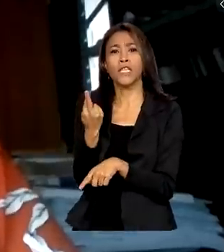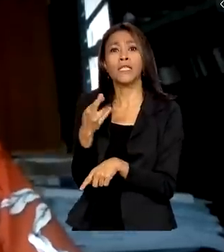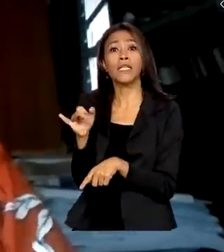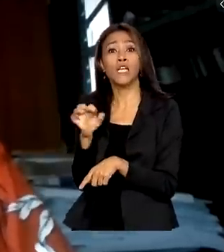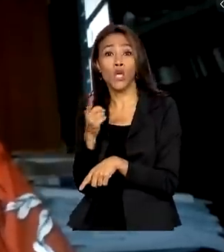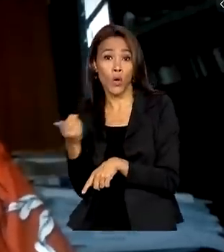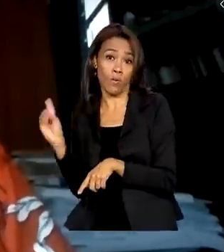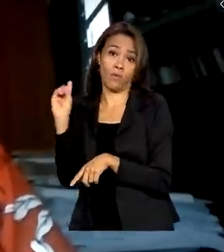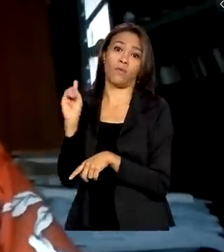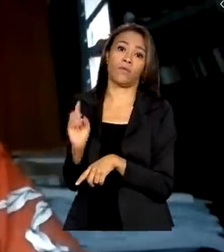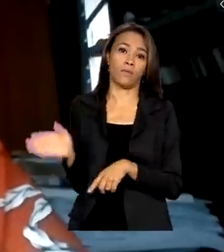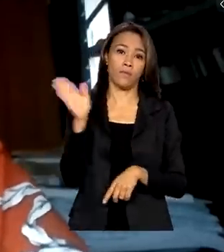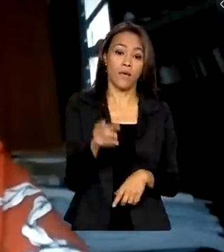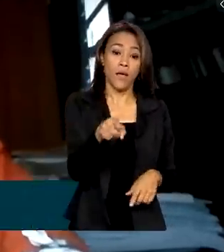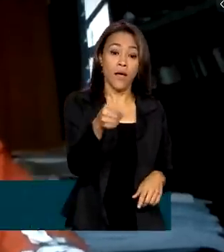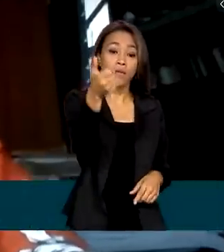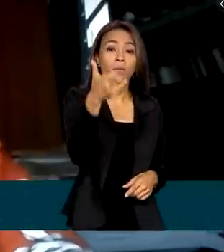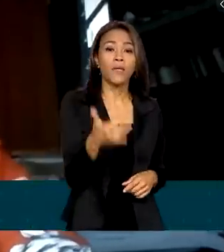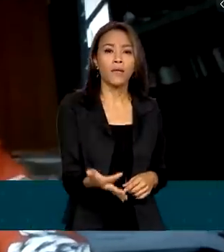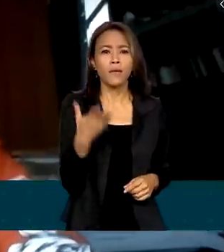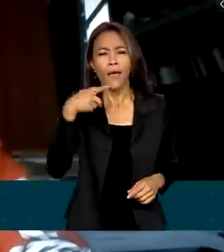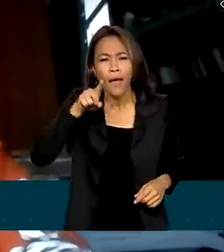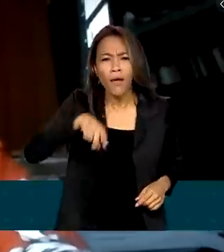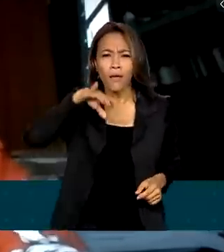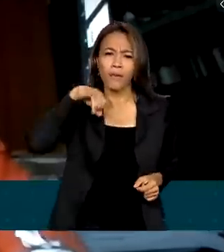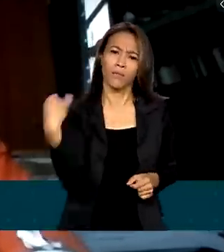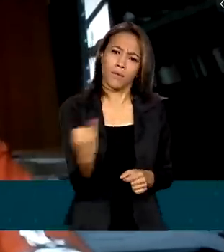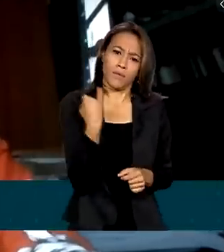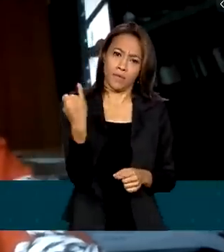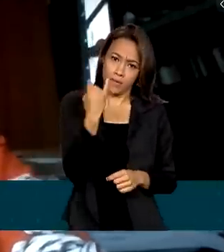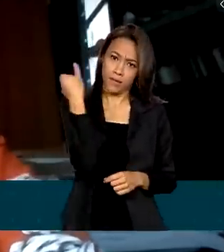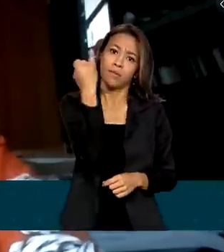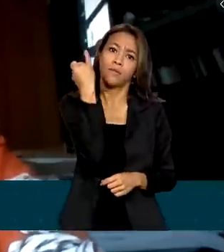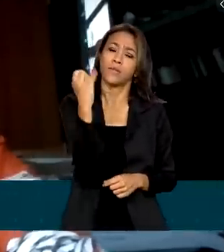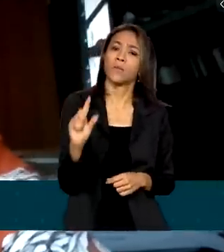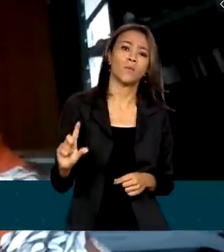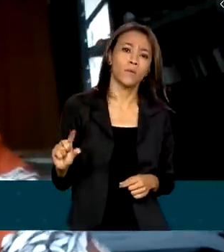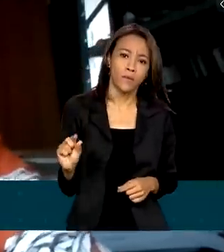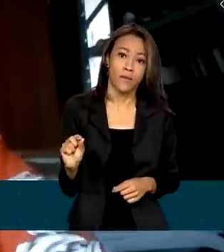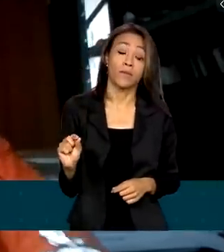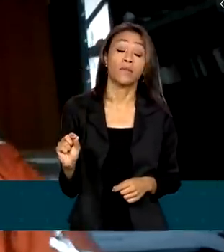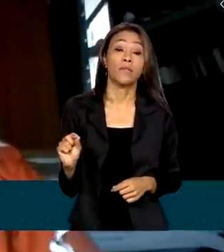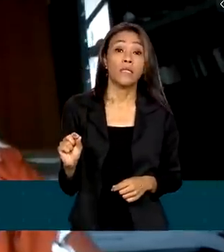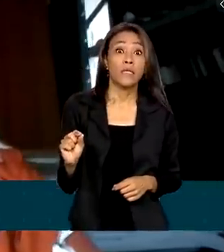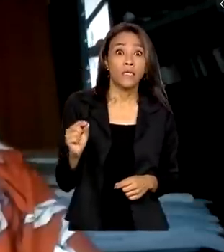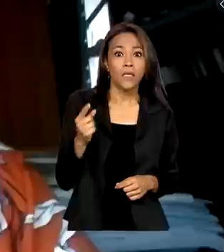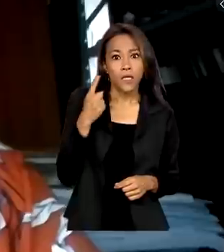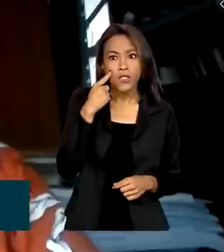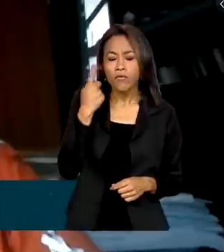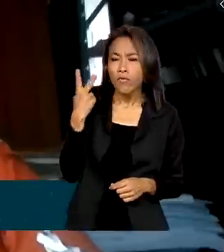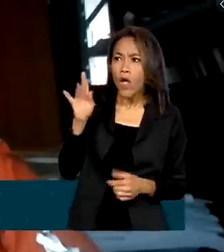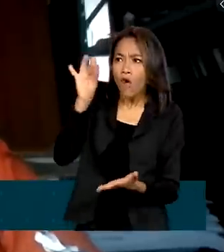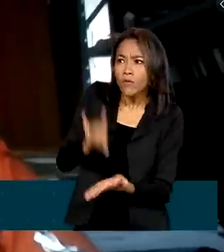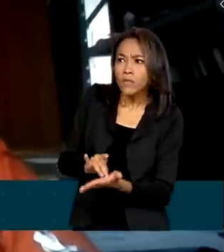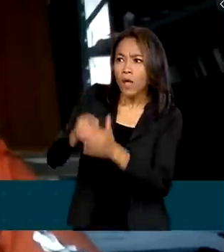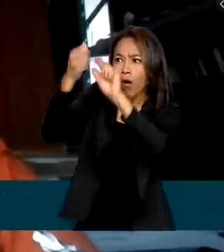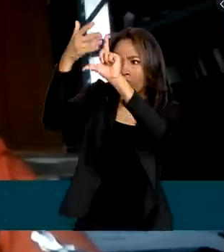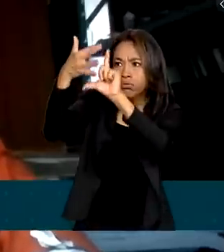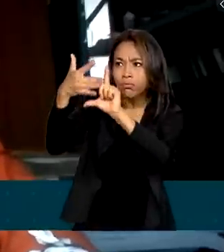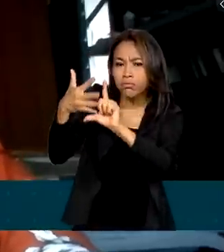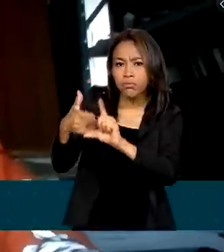importante também que a gente identifica nesses sites oficiais a